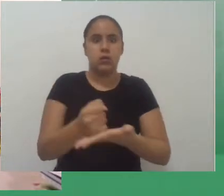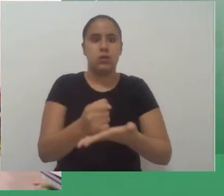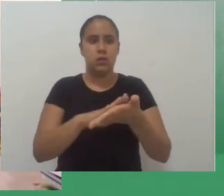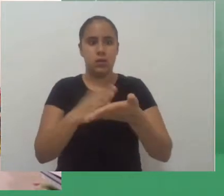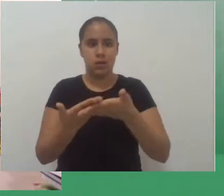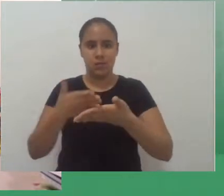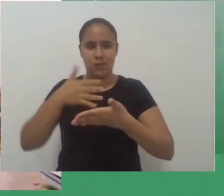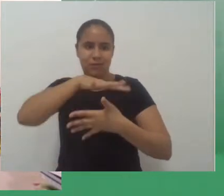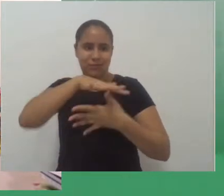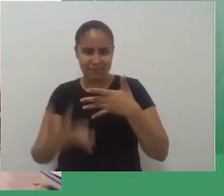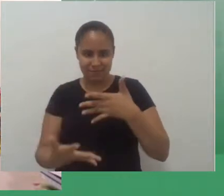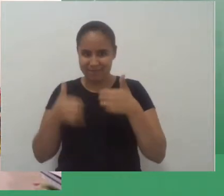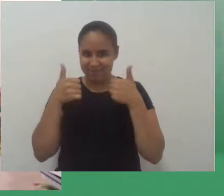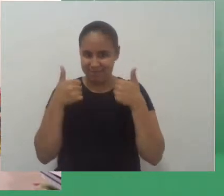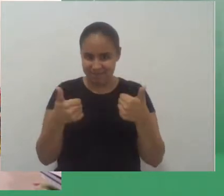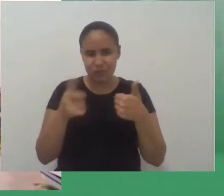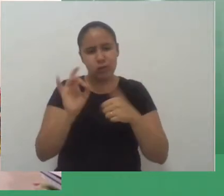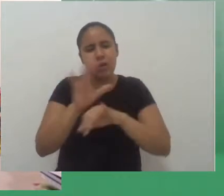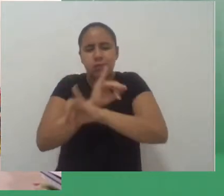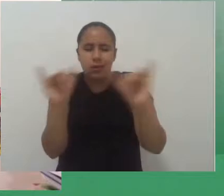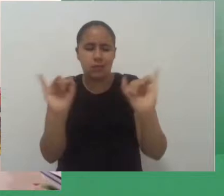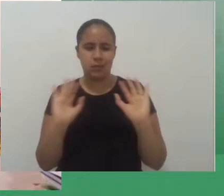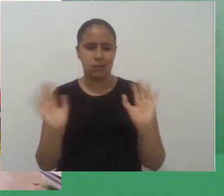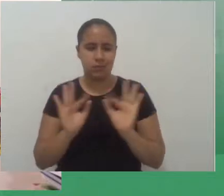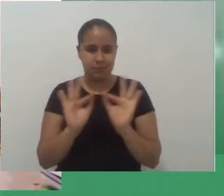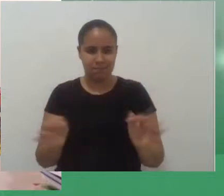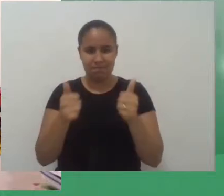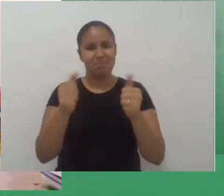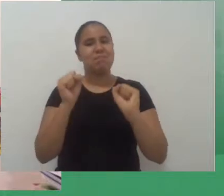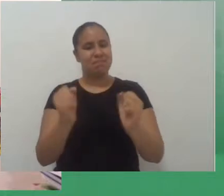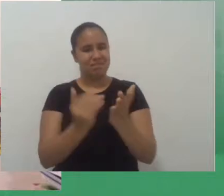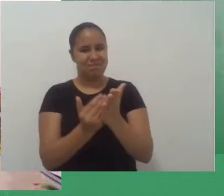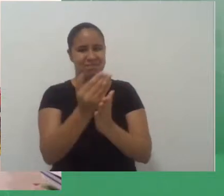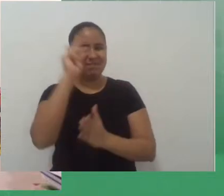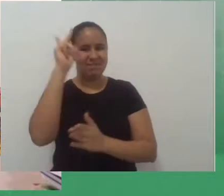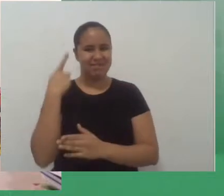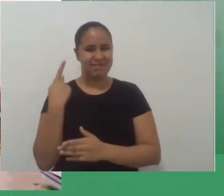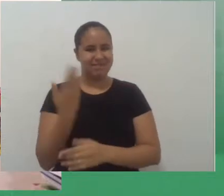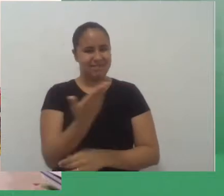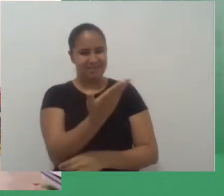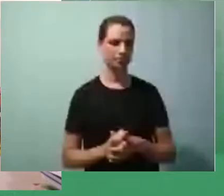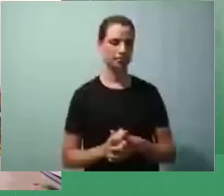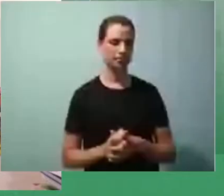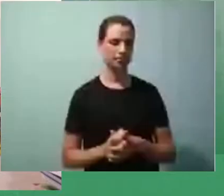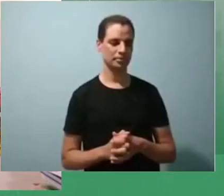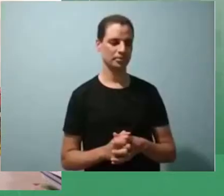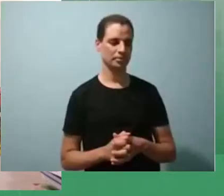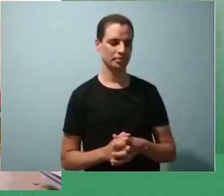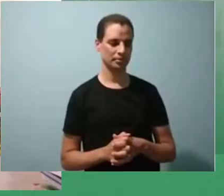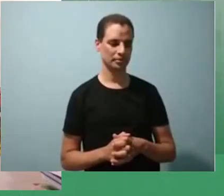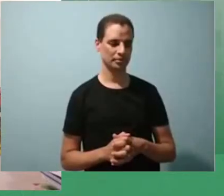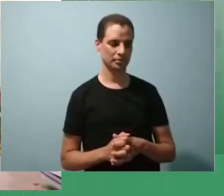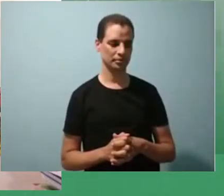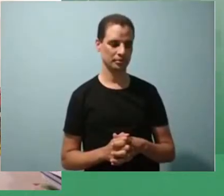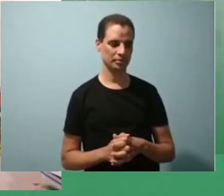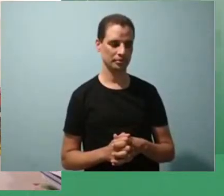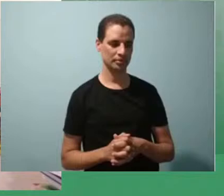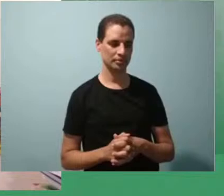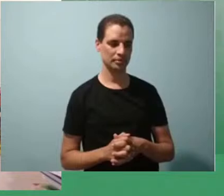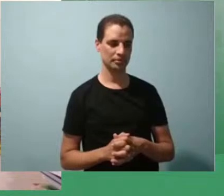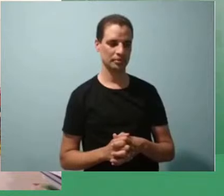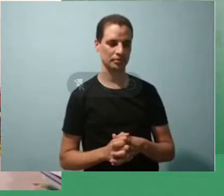Libras, tá bom? Situando vocês. Pode começar, Caroline, com a sua autodescrição, por favor.